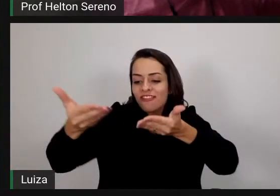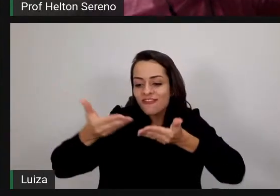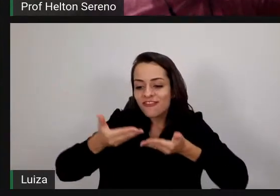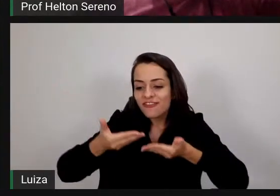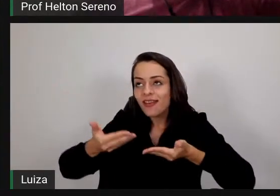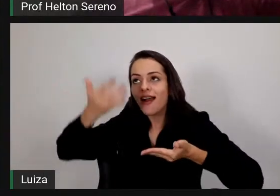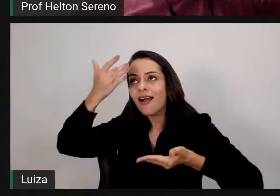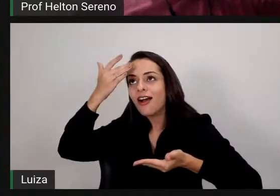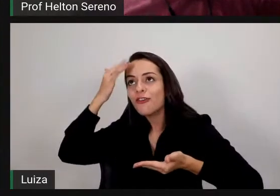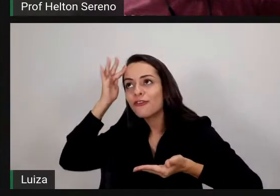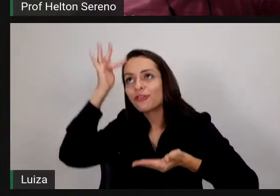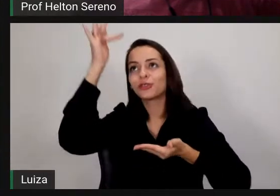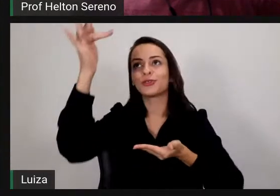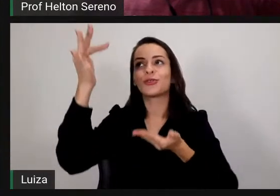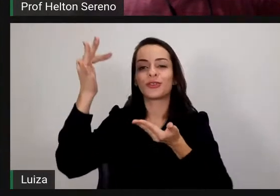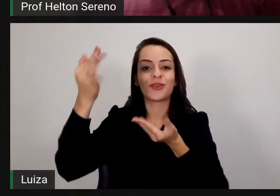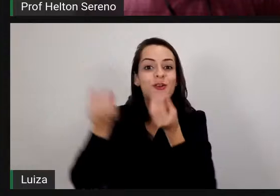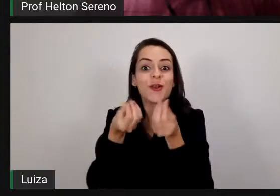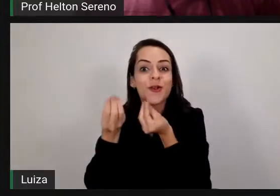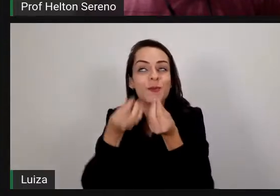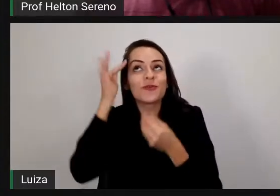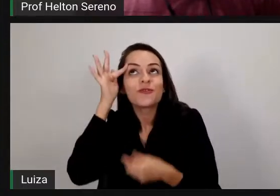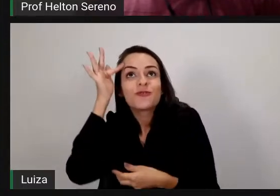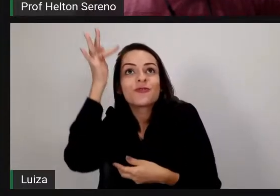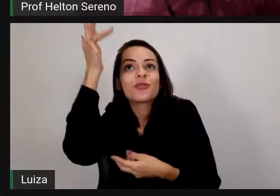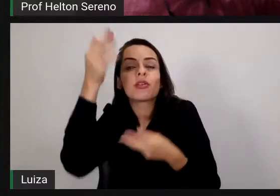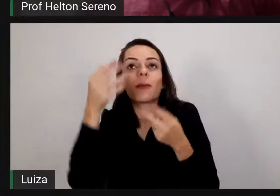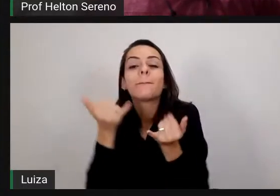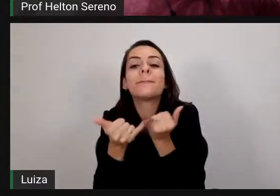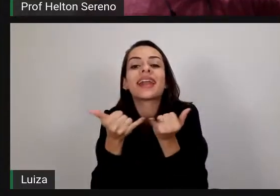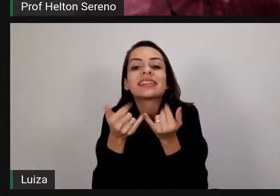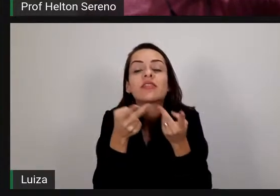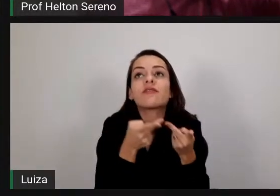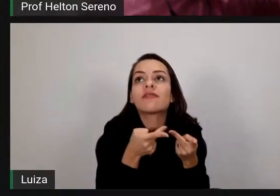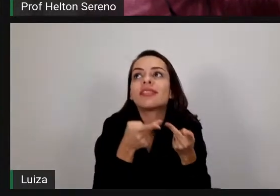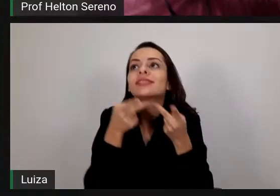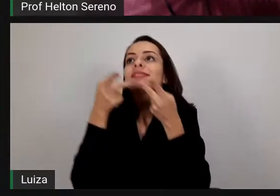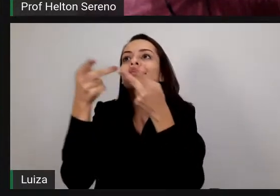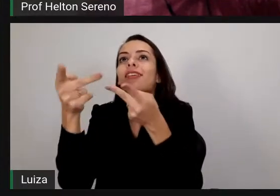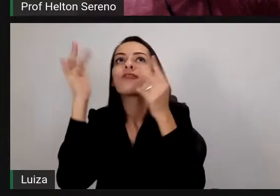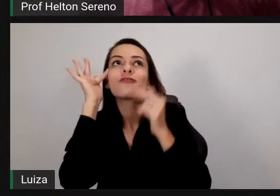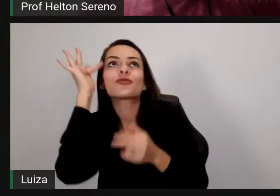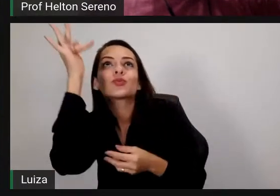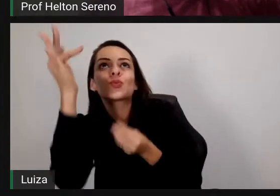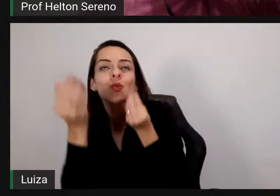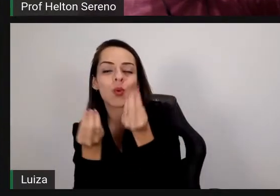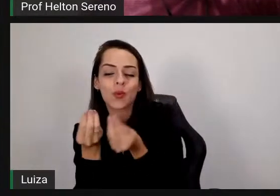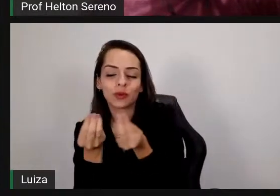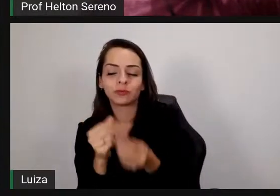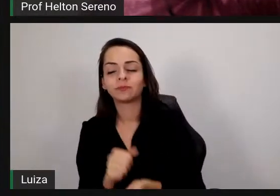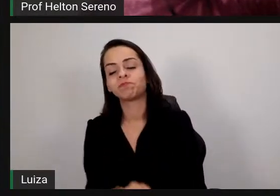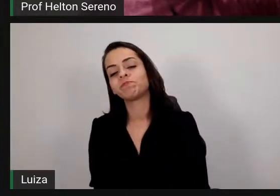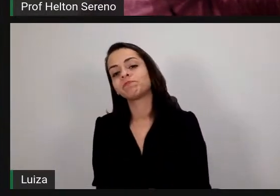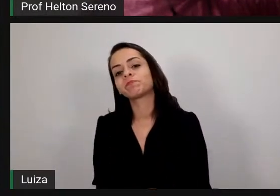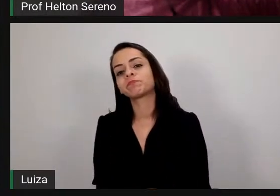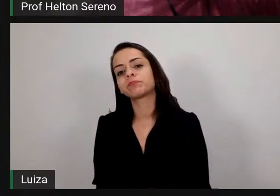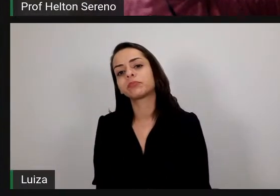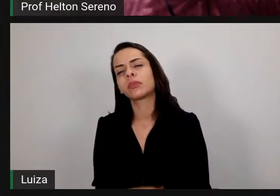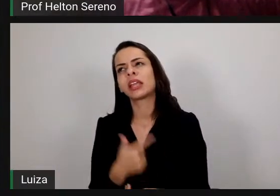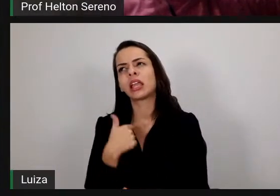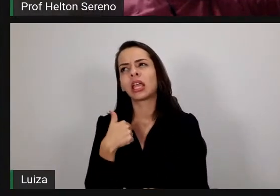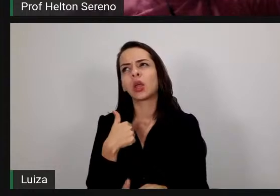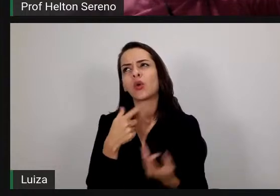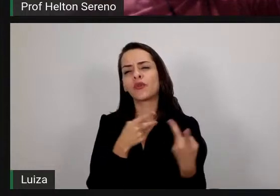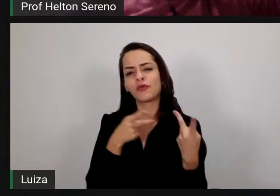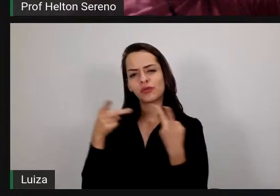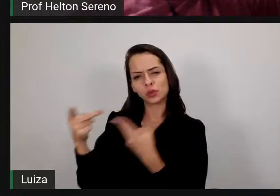novas tecnologias, e eu tive a oportunidade de visitar um stand de um hospital, eu tenho quase certeza que é o Albert Einstein, eu não tenho certeza,